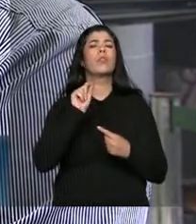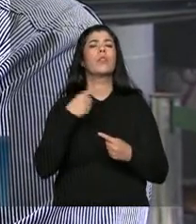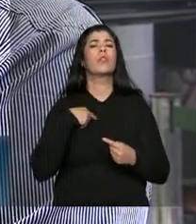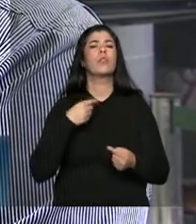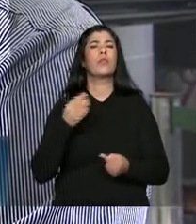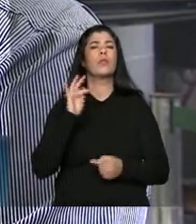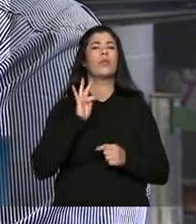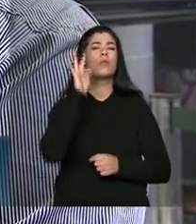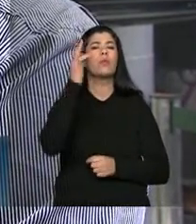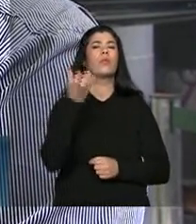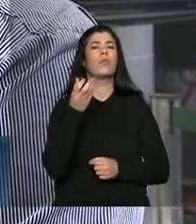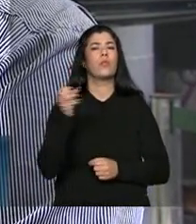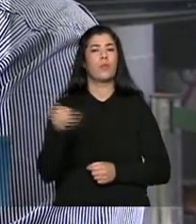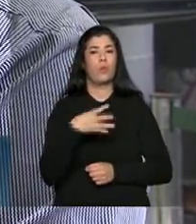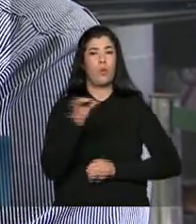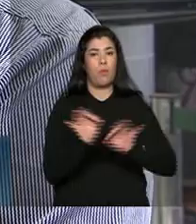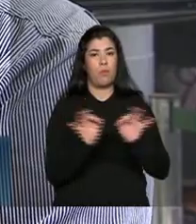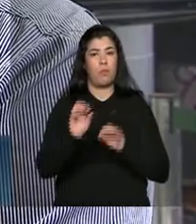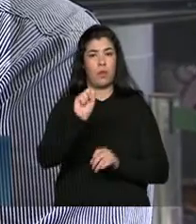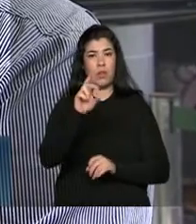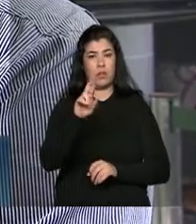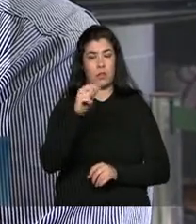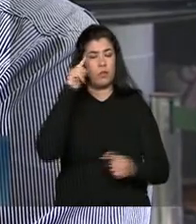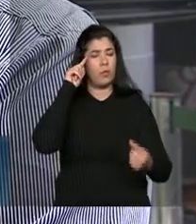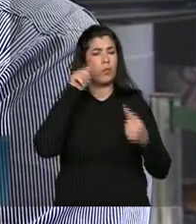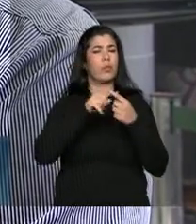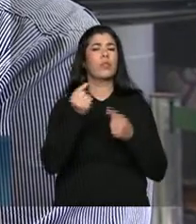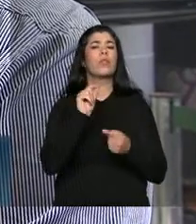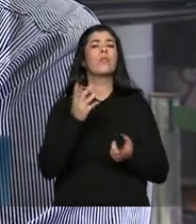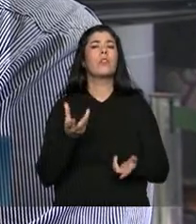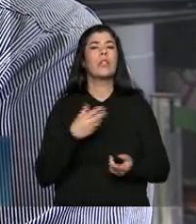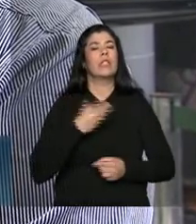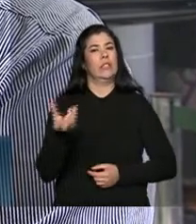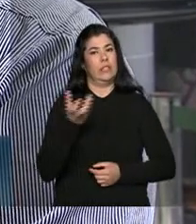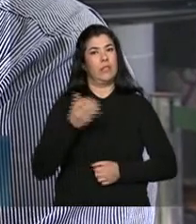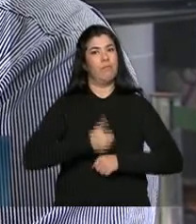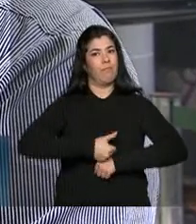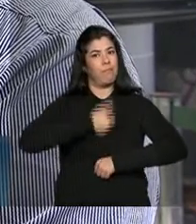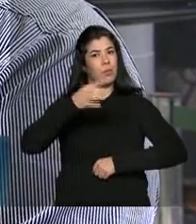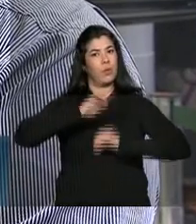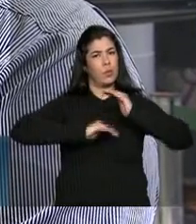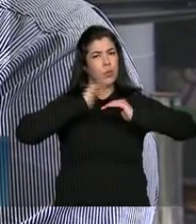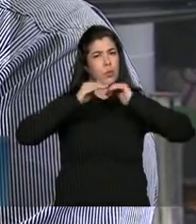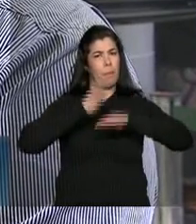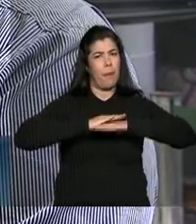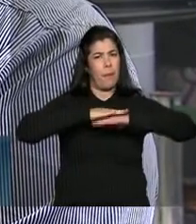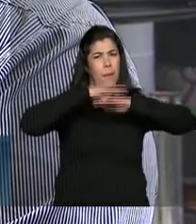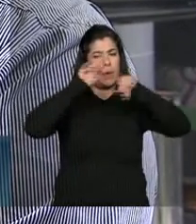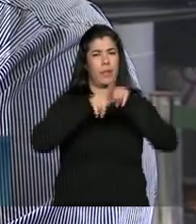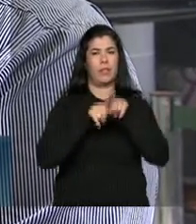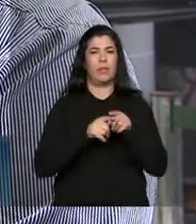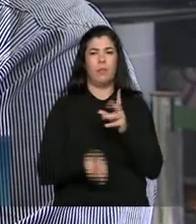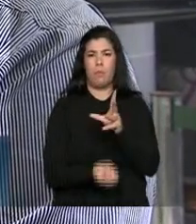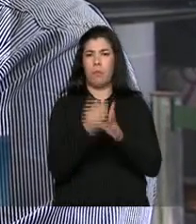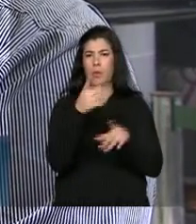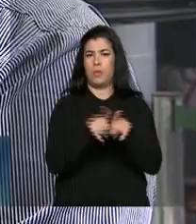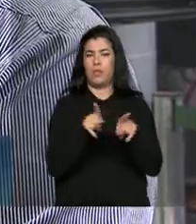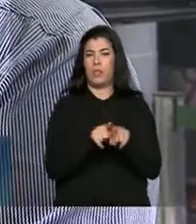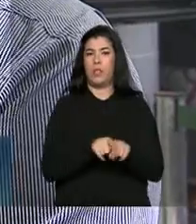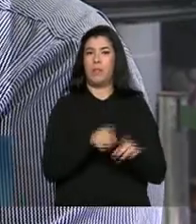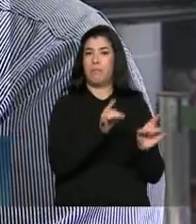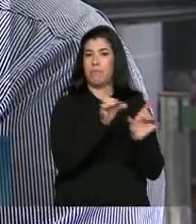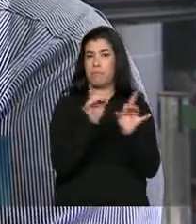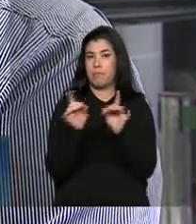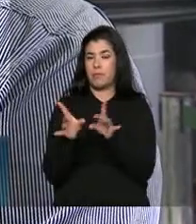com o lançamento desse novo Plano Safa? A nossa expectativa é muito grande, aumentar cada dia mais a produção e, assim, aumentar o